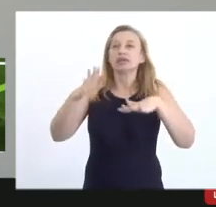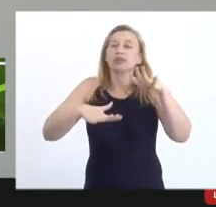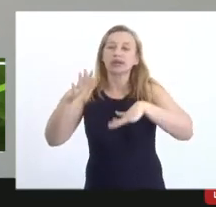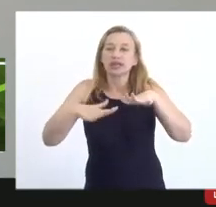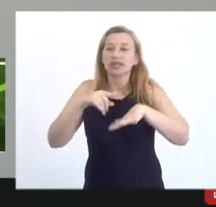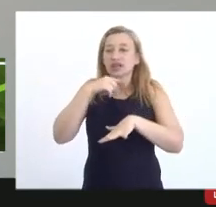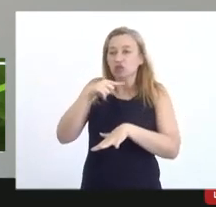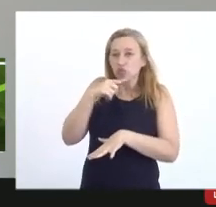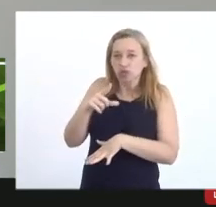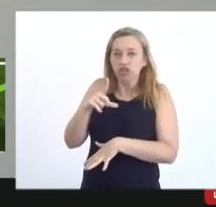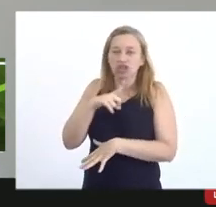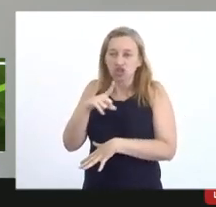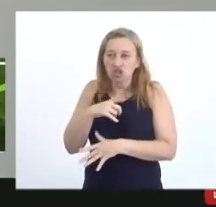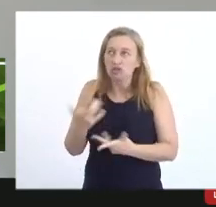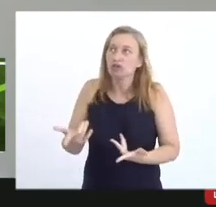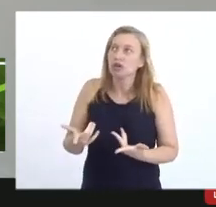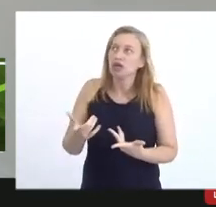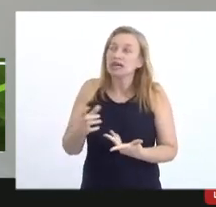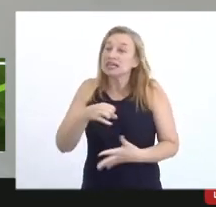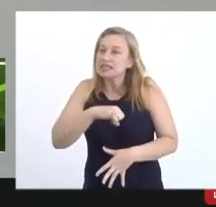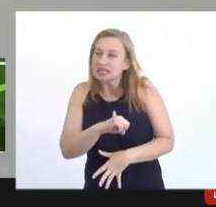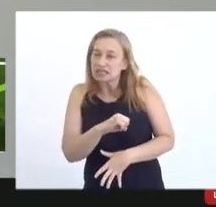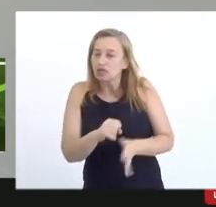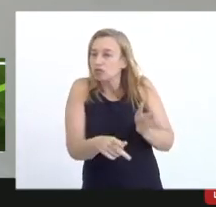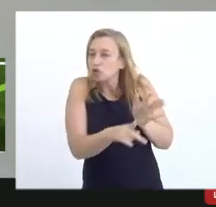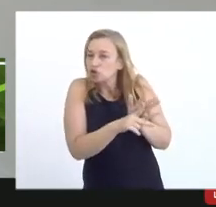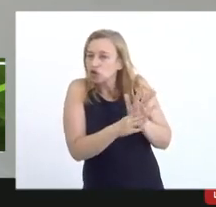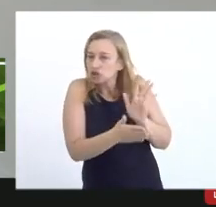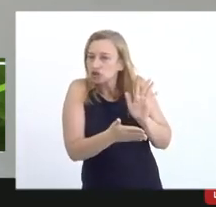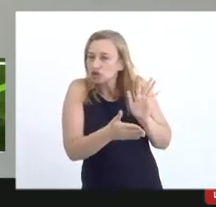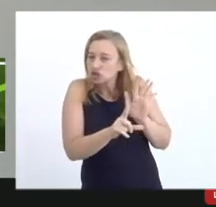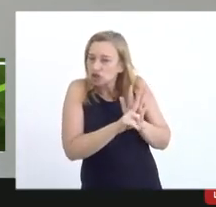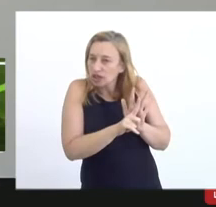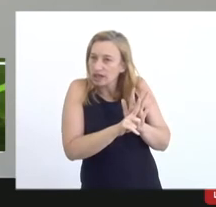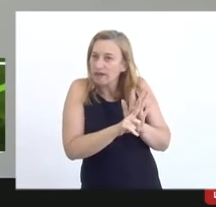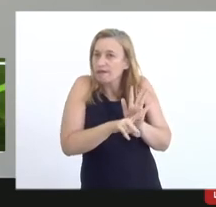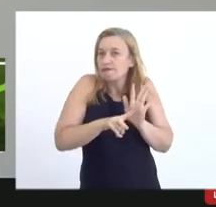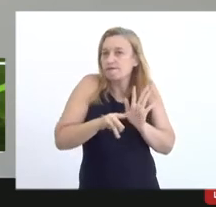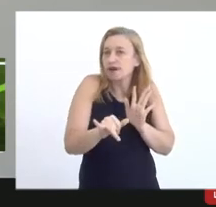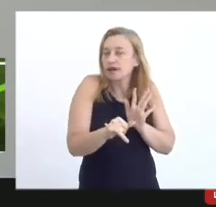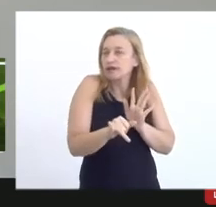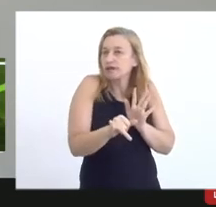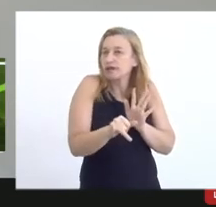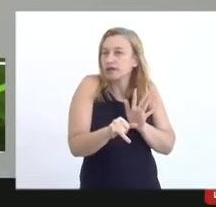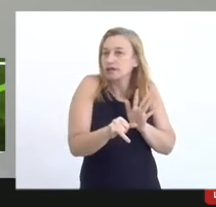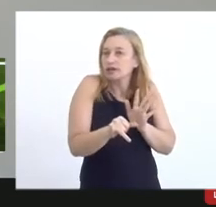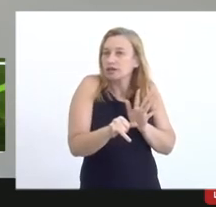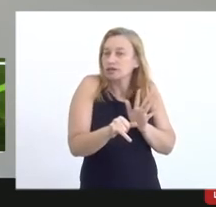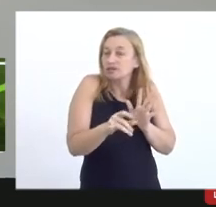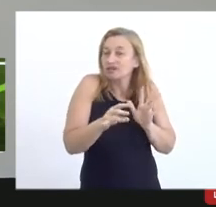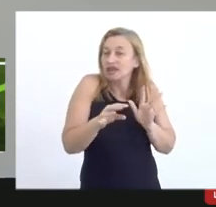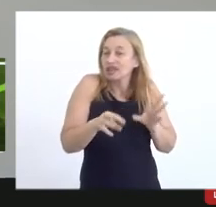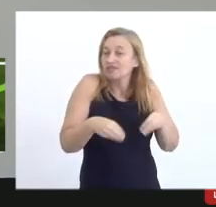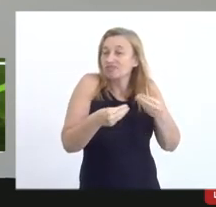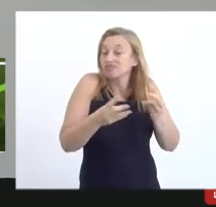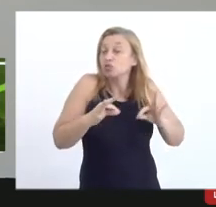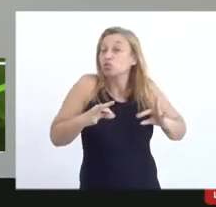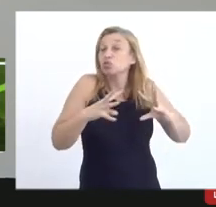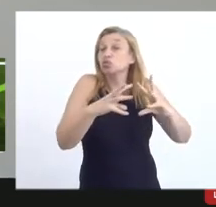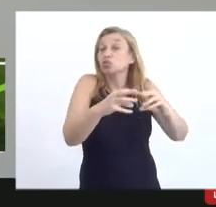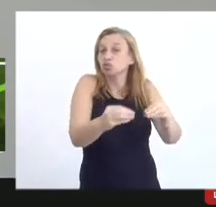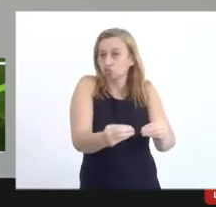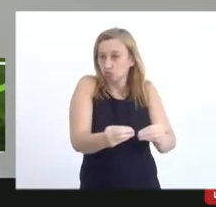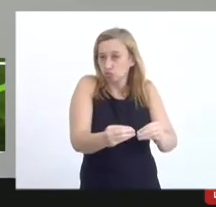tive de se o projeto de lei vai trazer tudo para